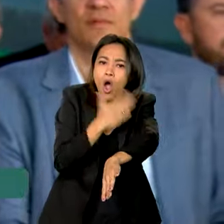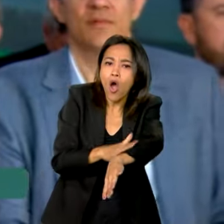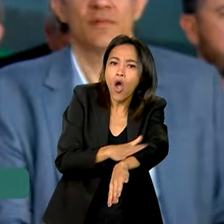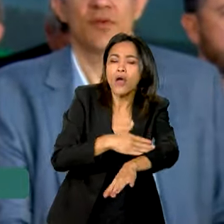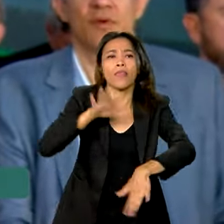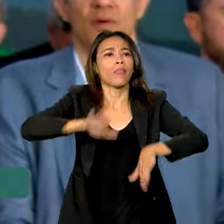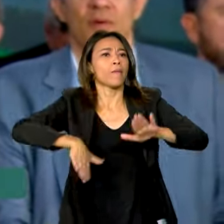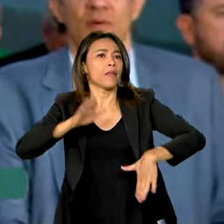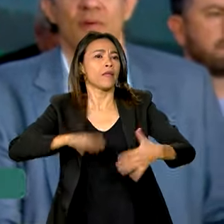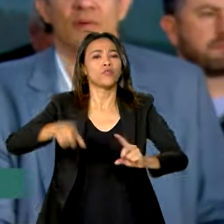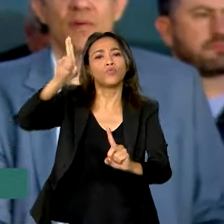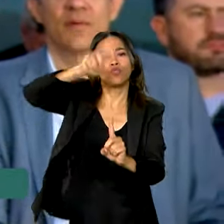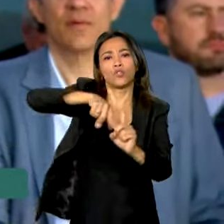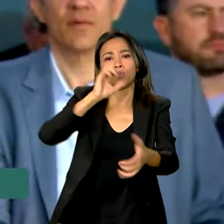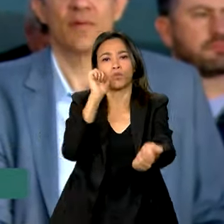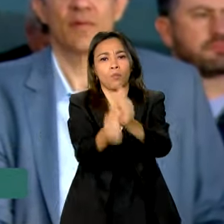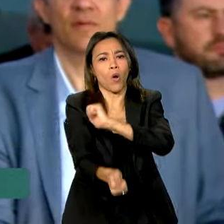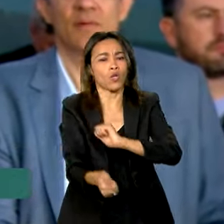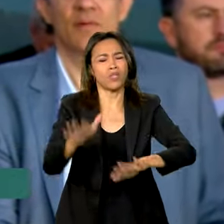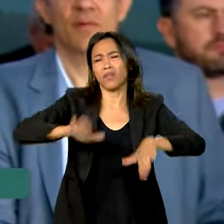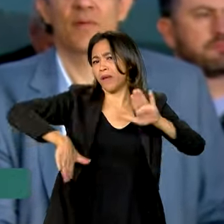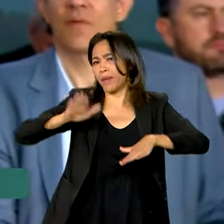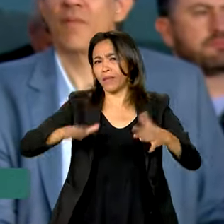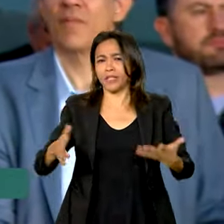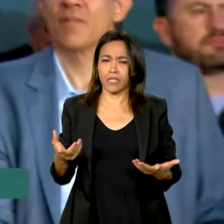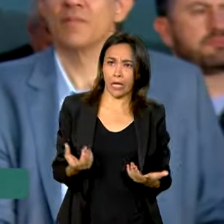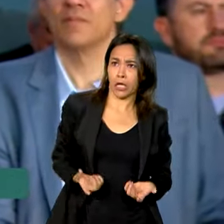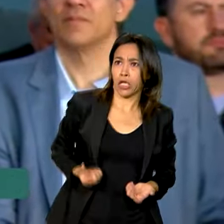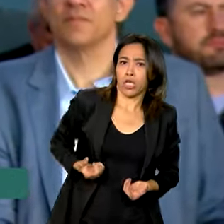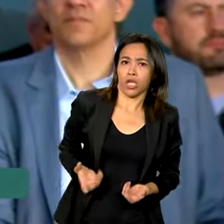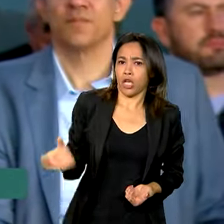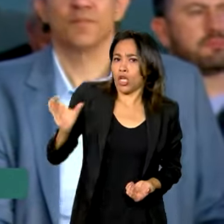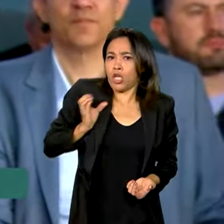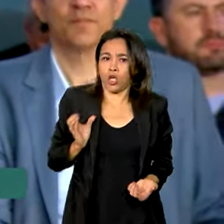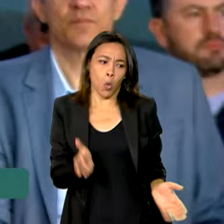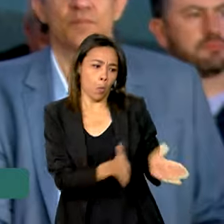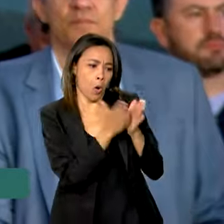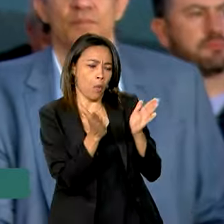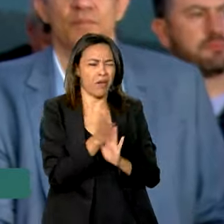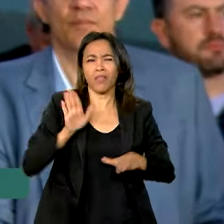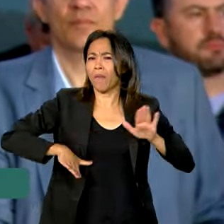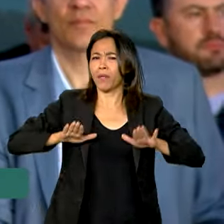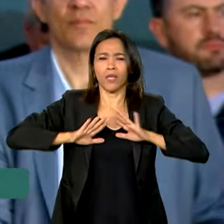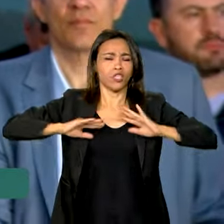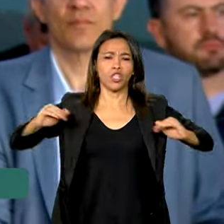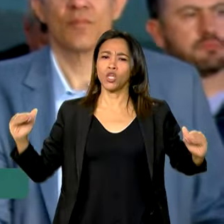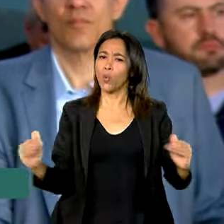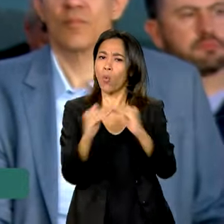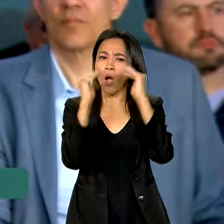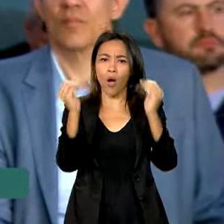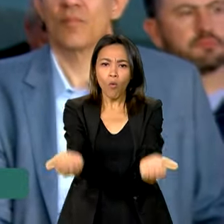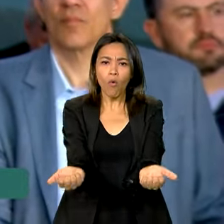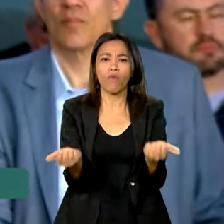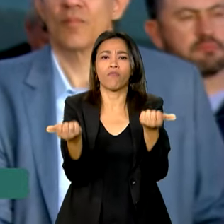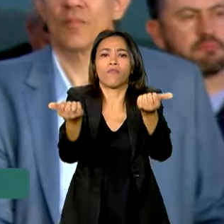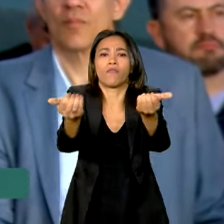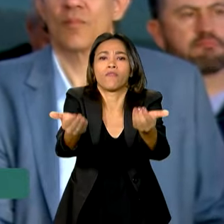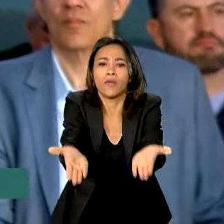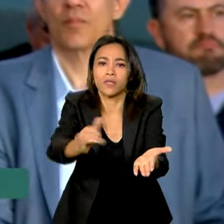futebol, independente da condição financeira. Nós queremos garantir a todos a mesma